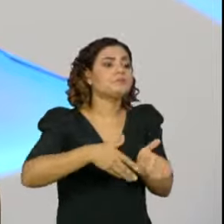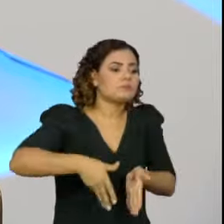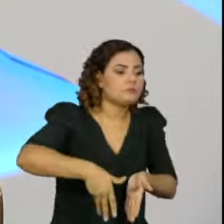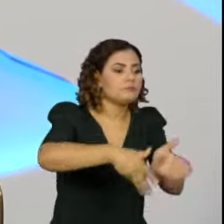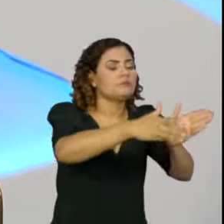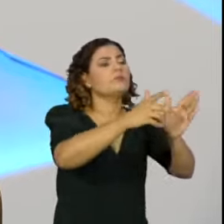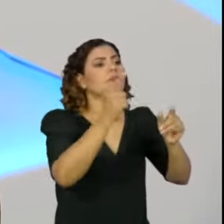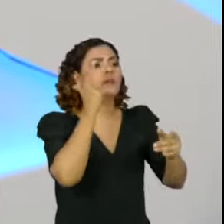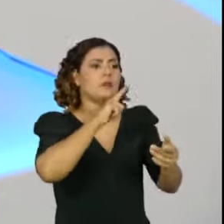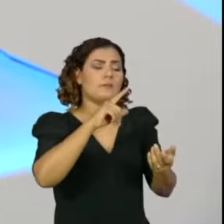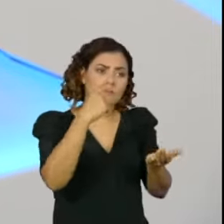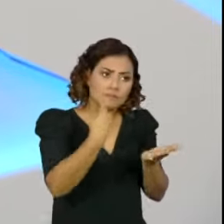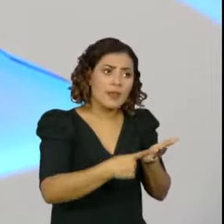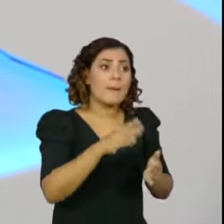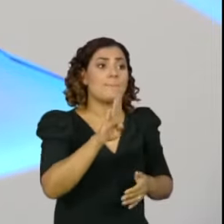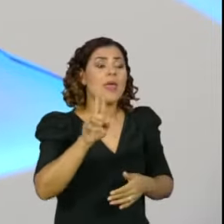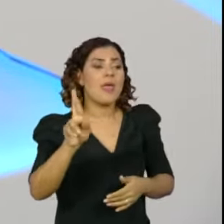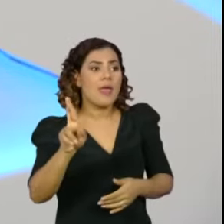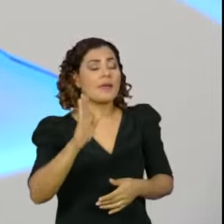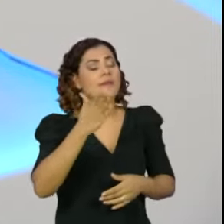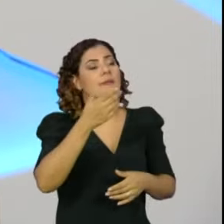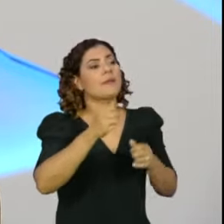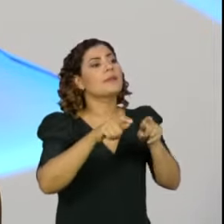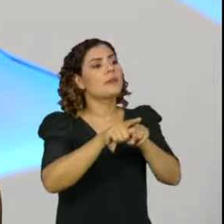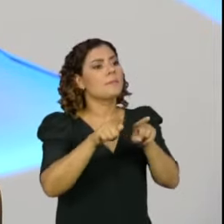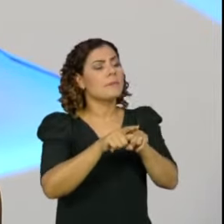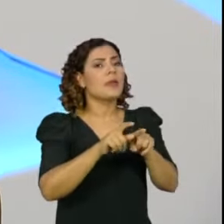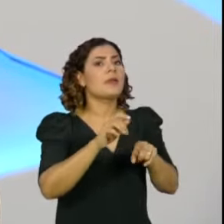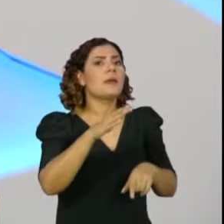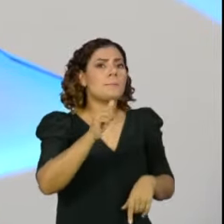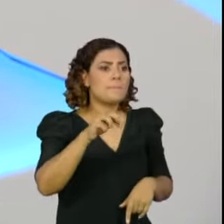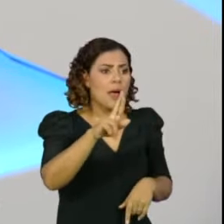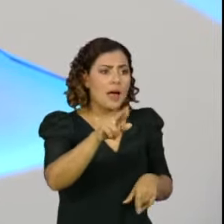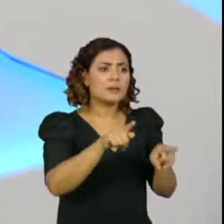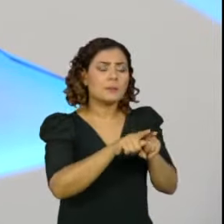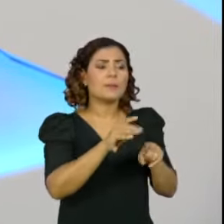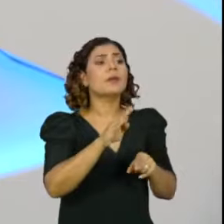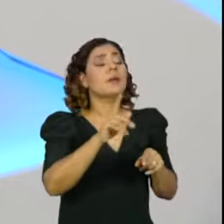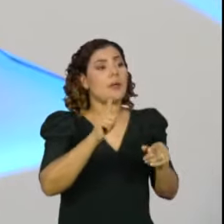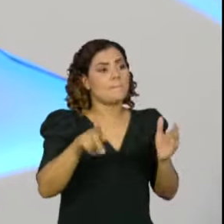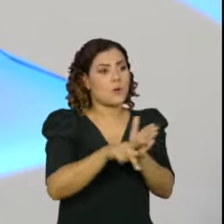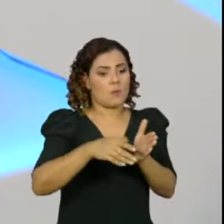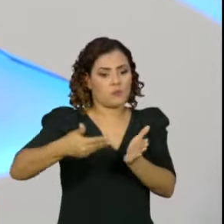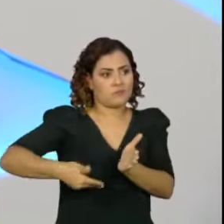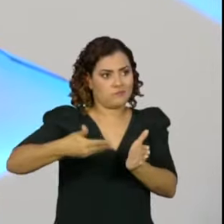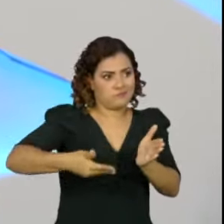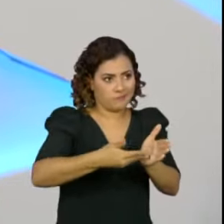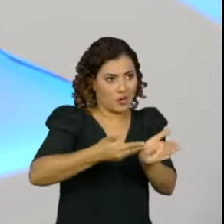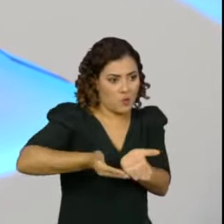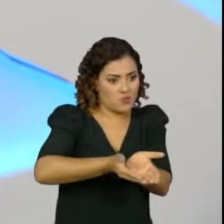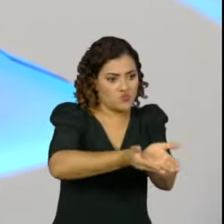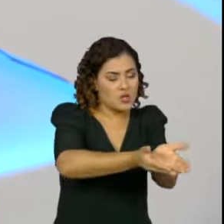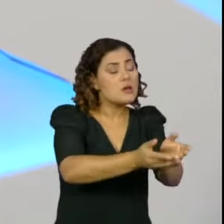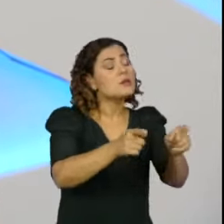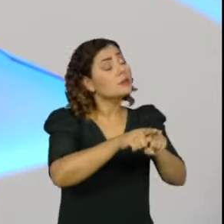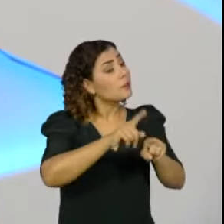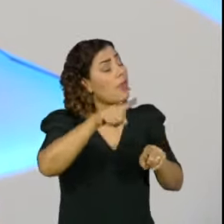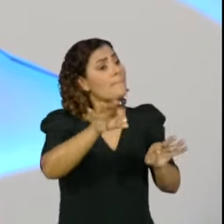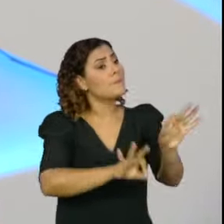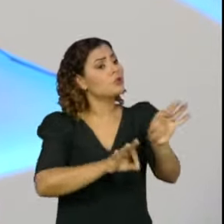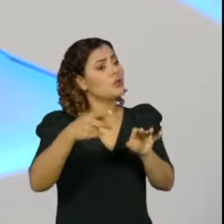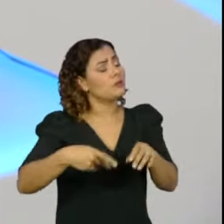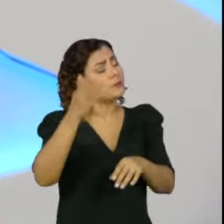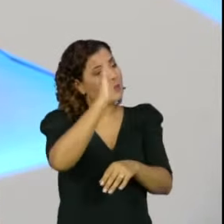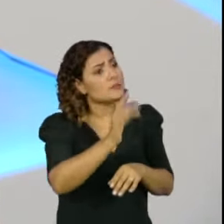ferrovias, a BR do Mar, que é esse processo de cabotagem marítima. Então, são projetos estruturantes no Brasil que